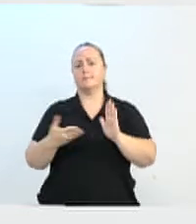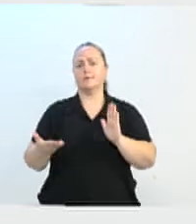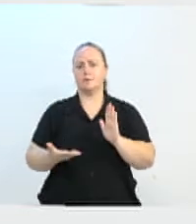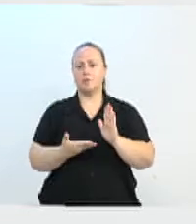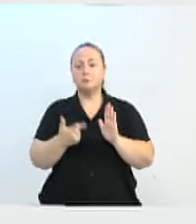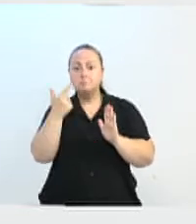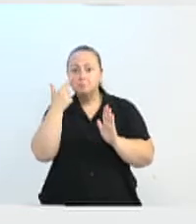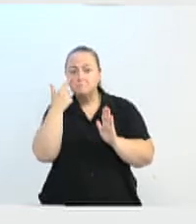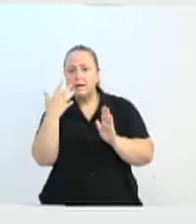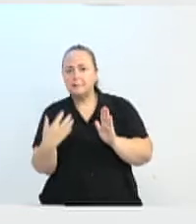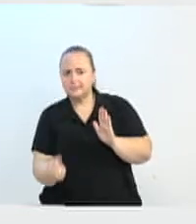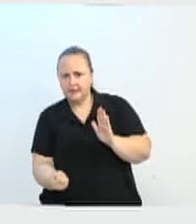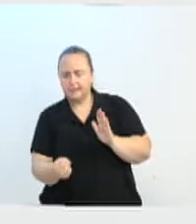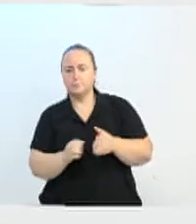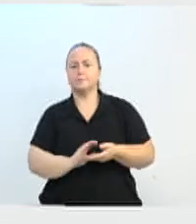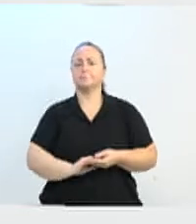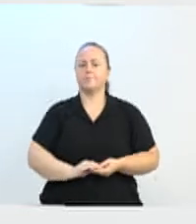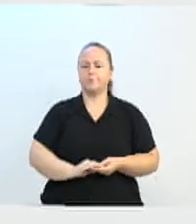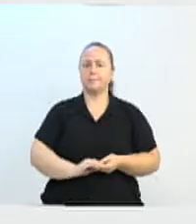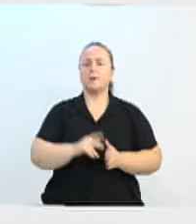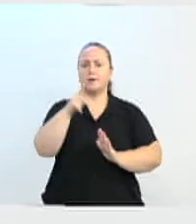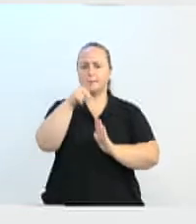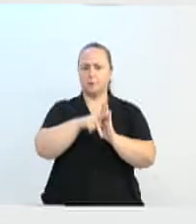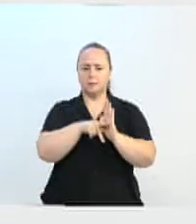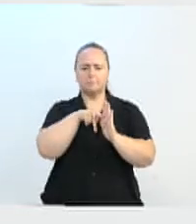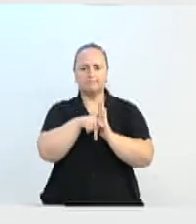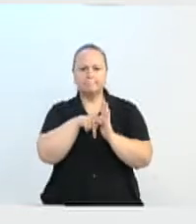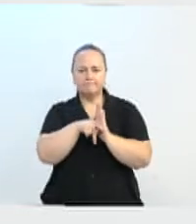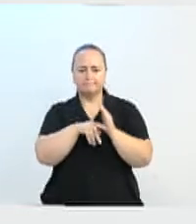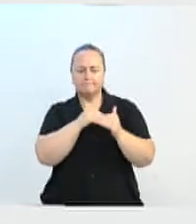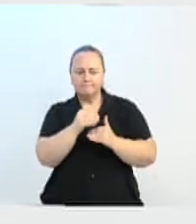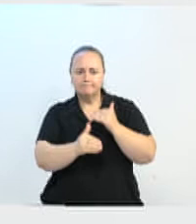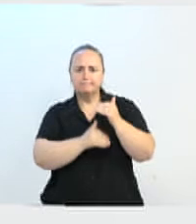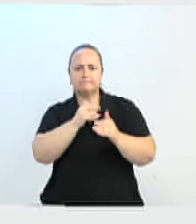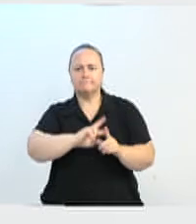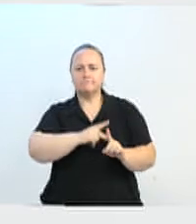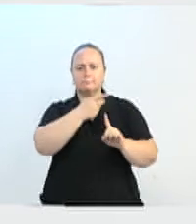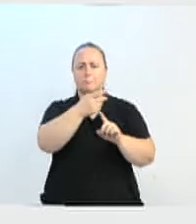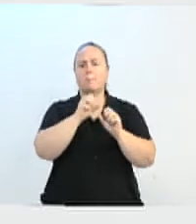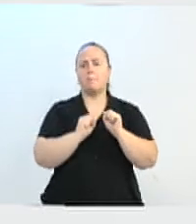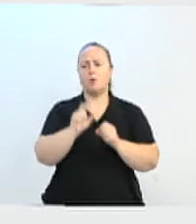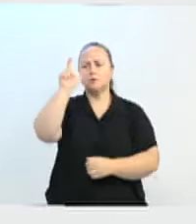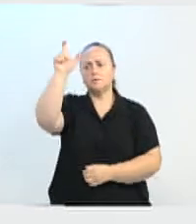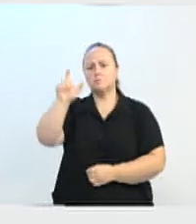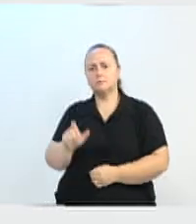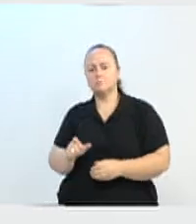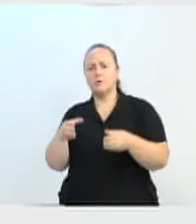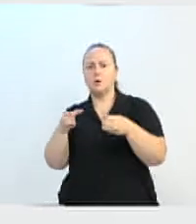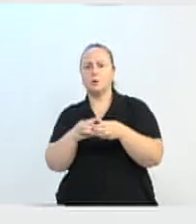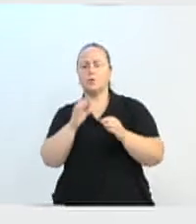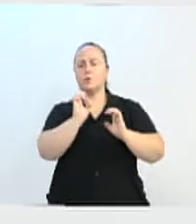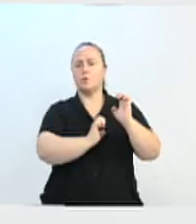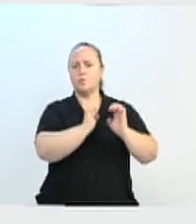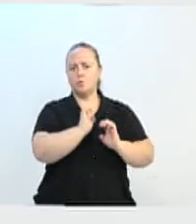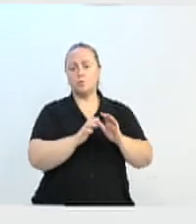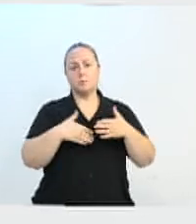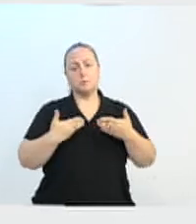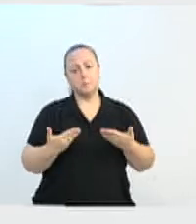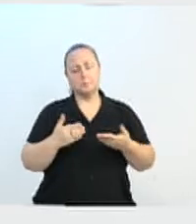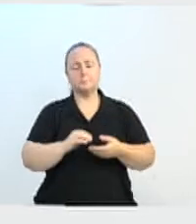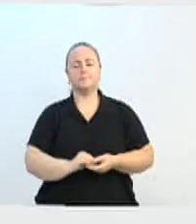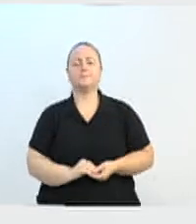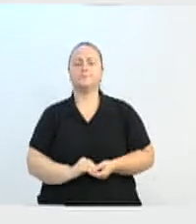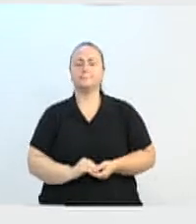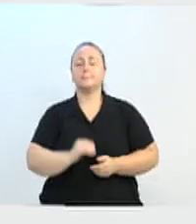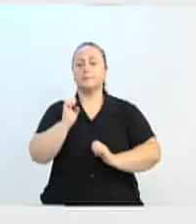Três formas. Um projeto de pesquisa, desenvolvimento e inovação, que pode ser uma pessoa, um grupo ou uma empresa. Empresas que tenham projetos